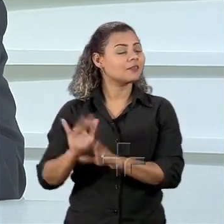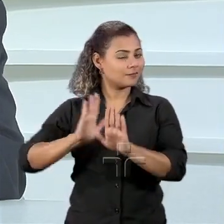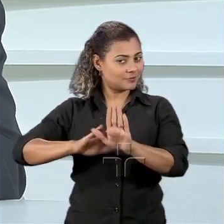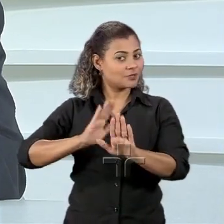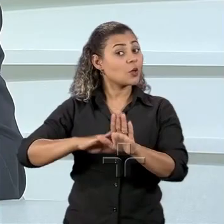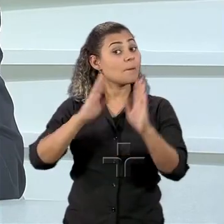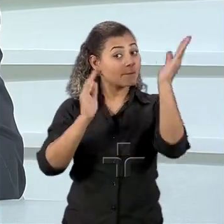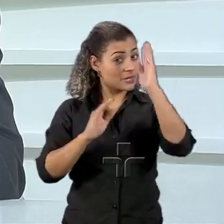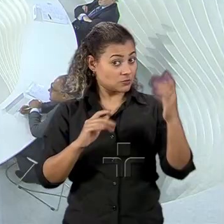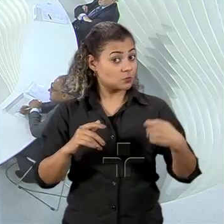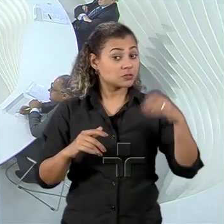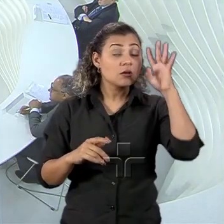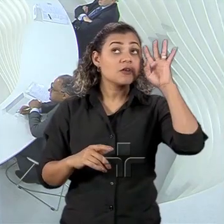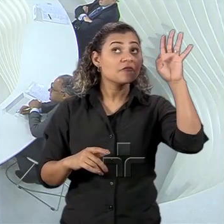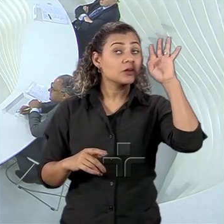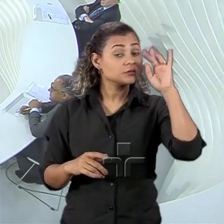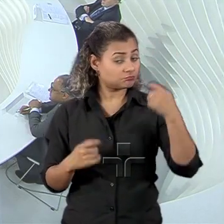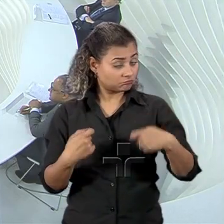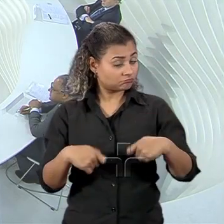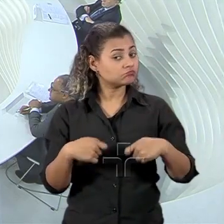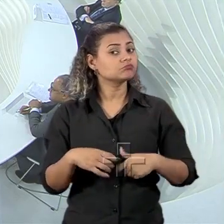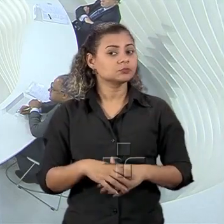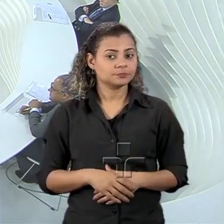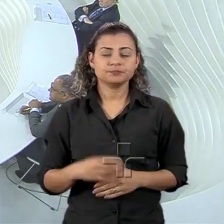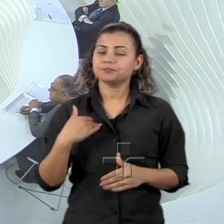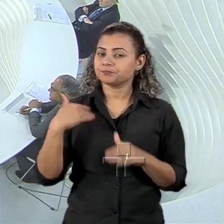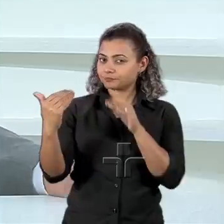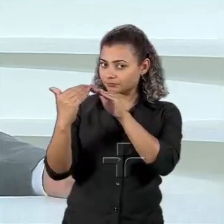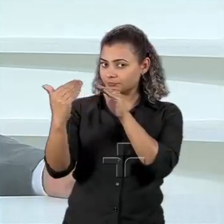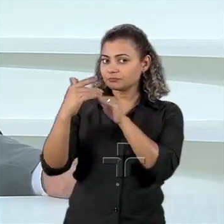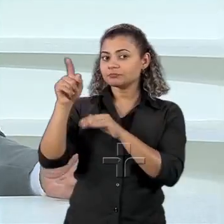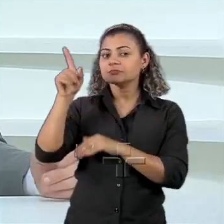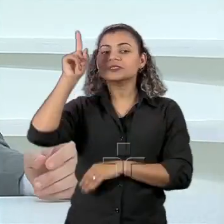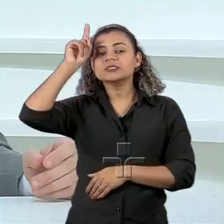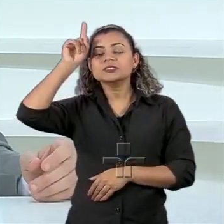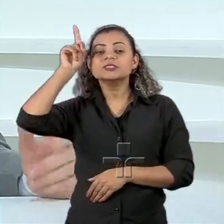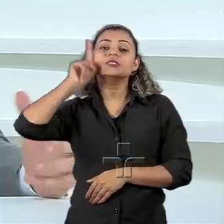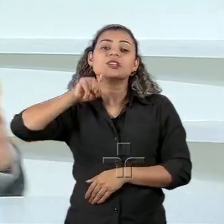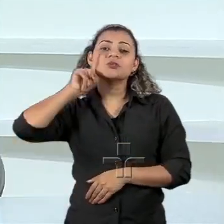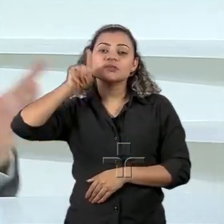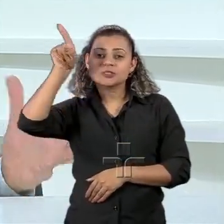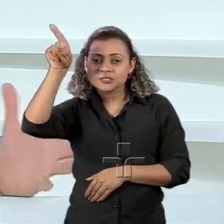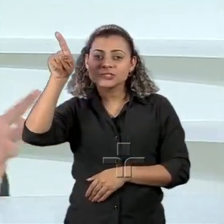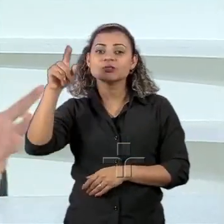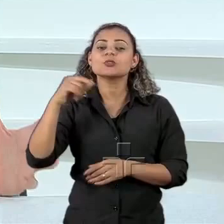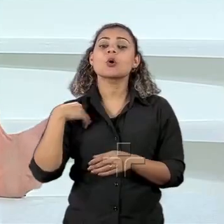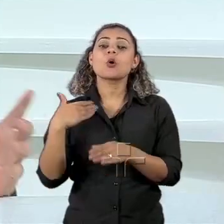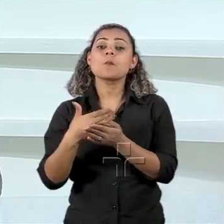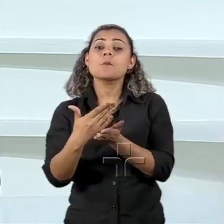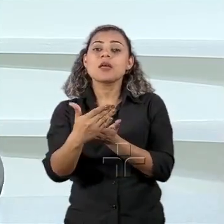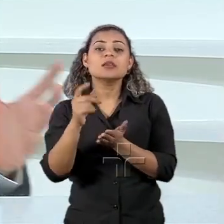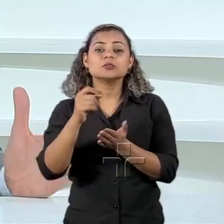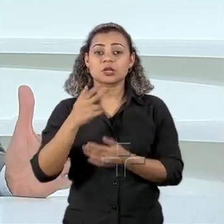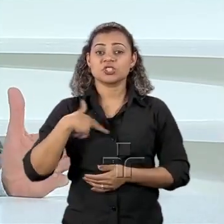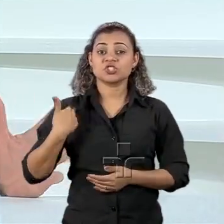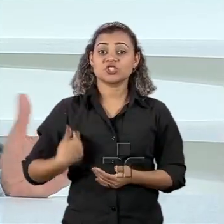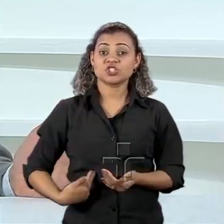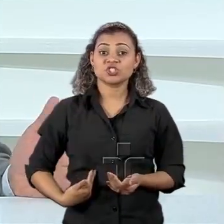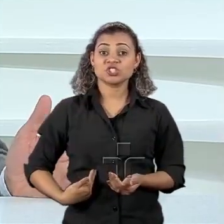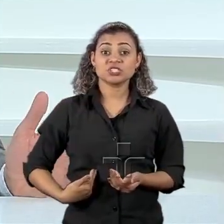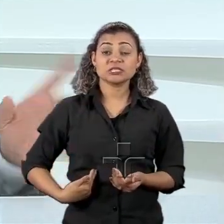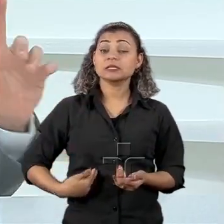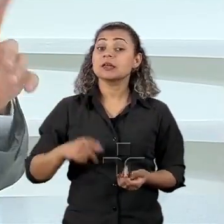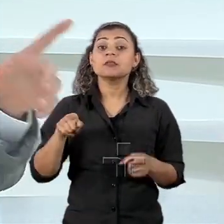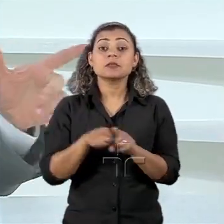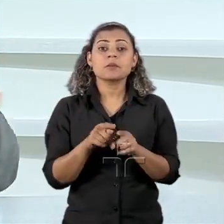refletir sobre isso. concordo que os Estados Unidos começam a olhar para o Brasil, começam a olhar para a presença da China no mundo, para a presença da China na América